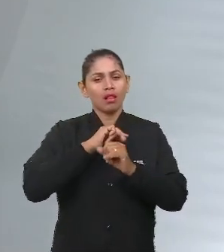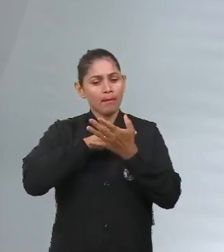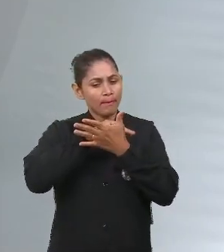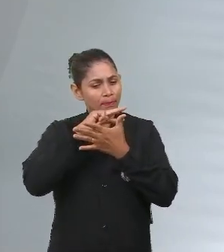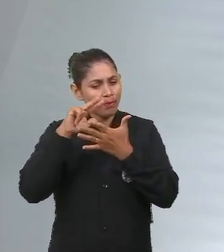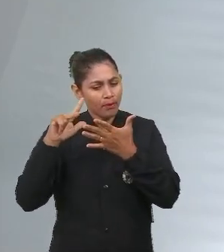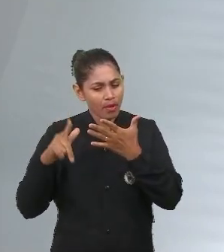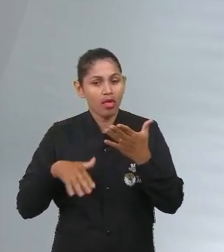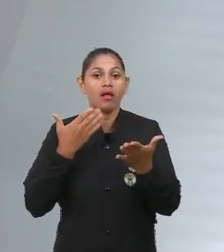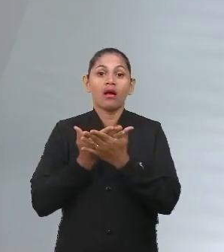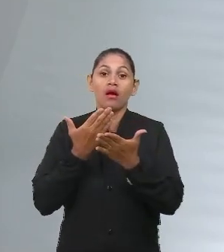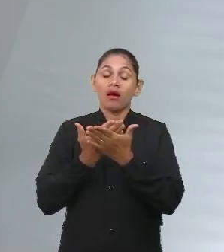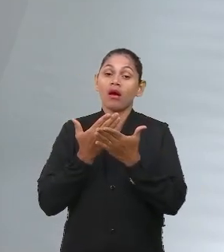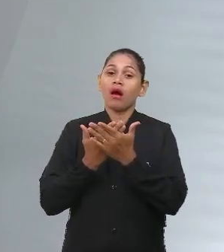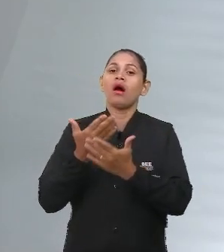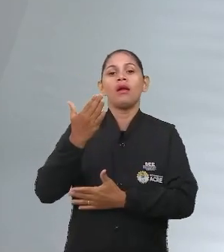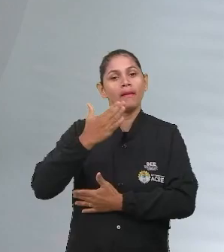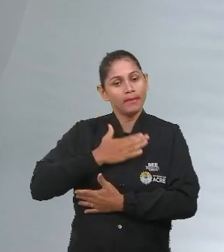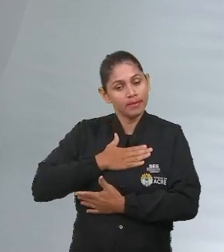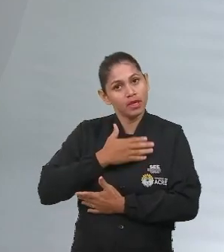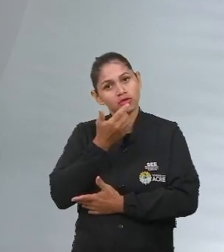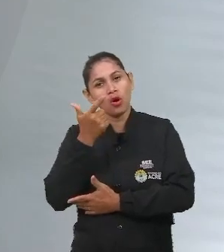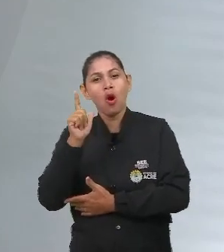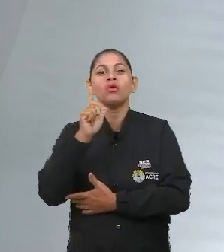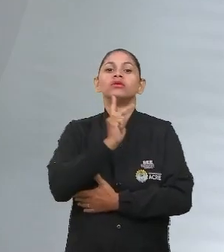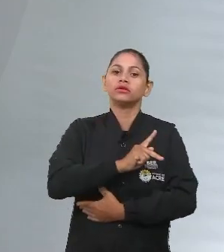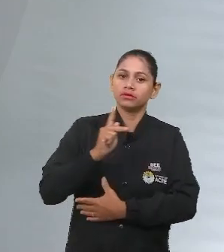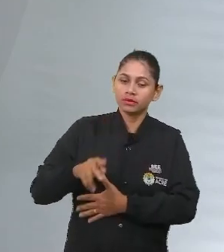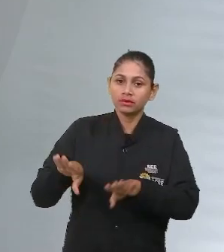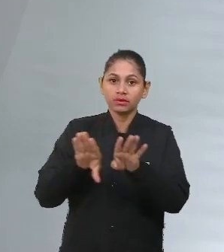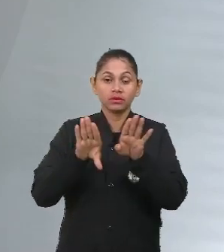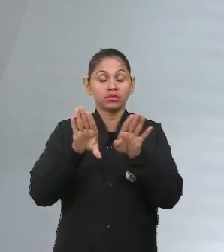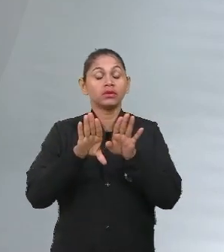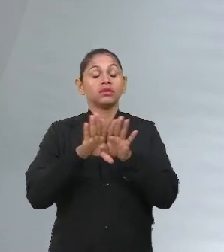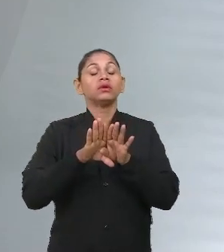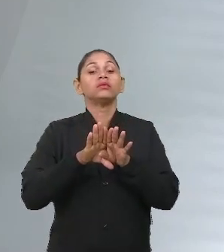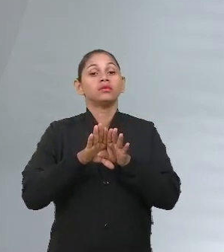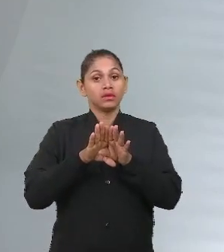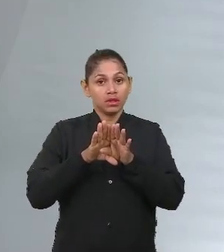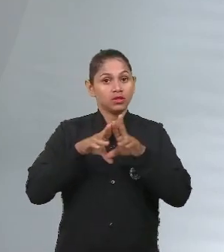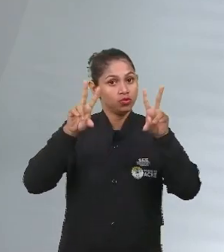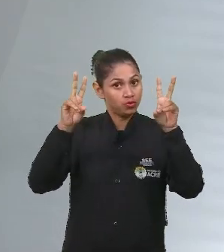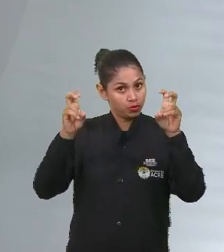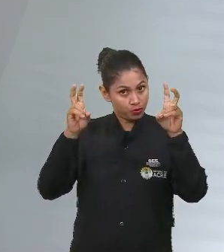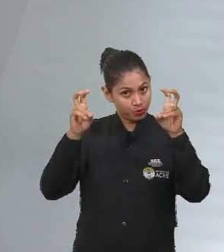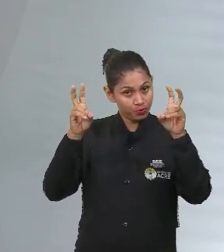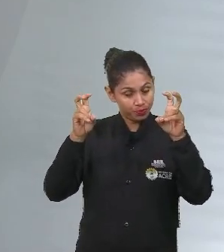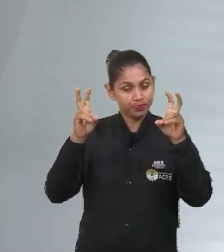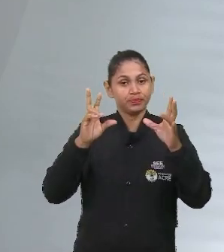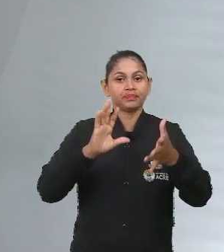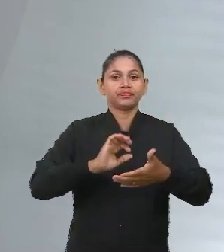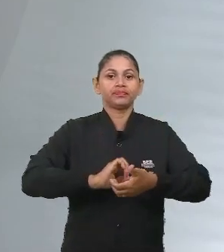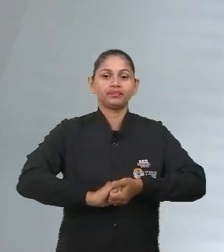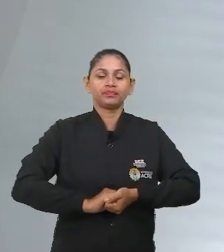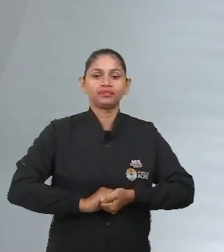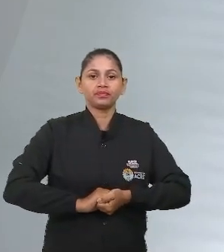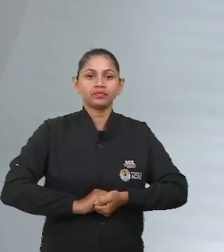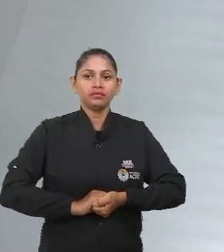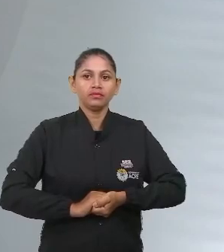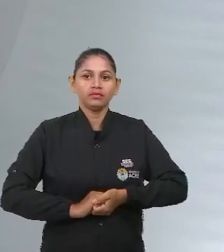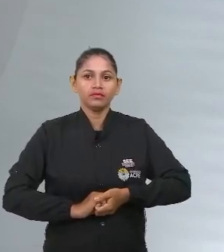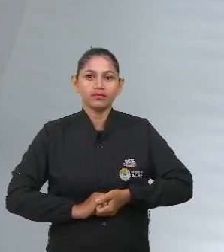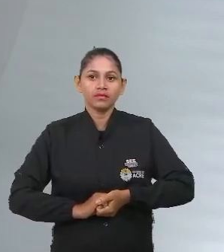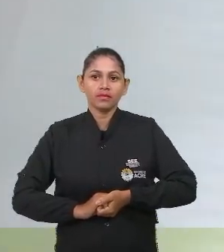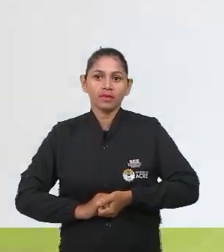tanto minhas quanto dos demais professores, que falam sobre esse assunto, que vão lhe ajudar a delimitar melhor o tema.